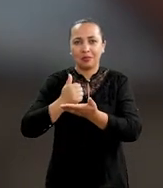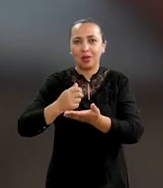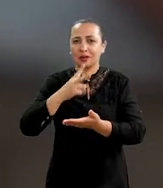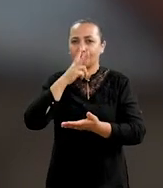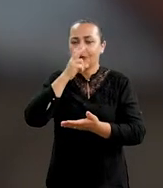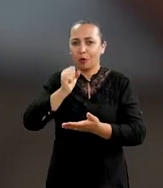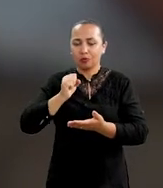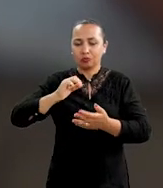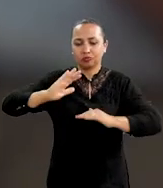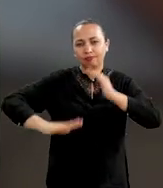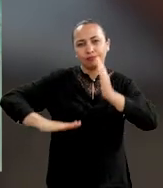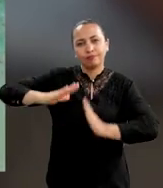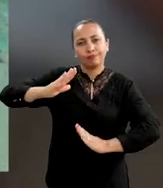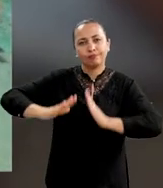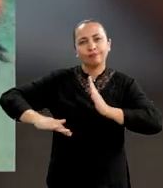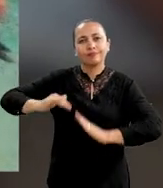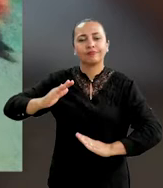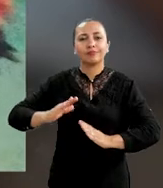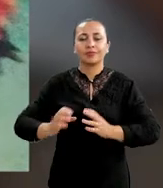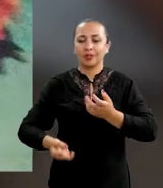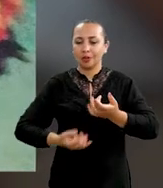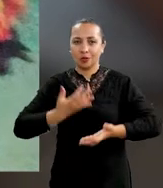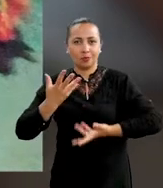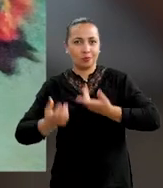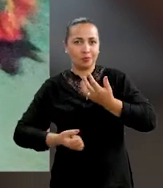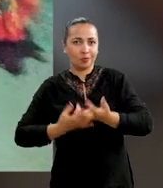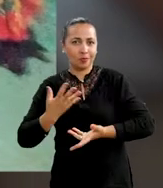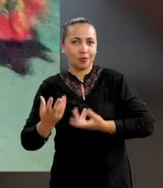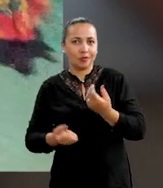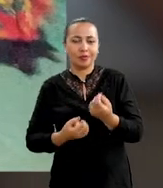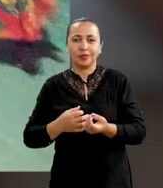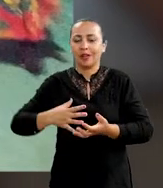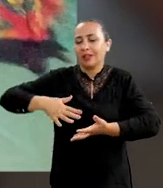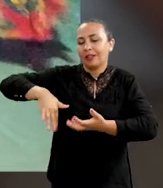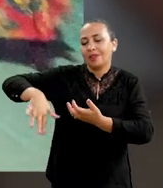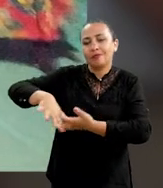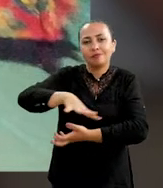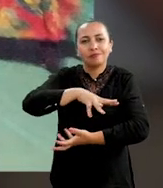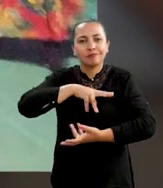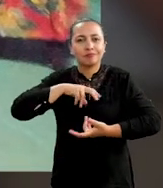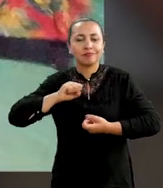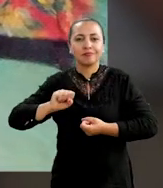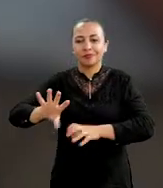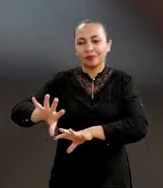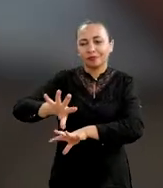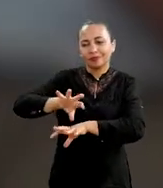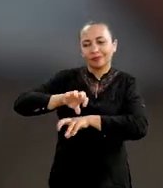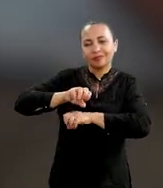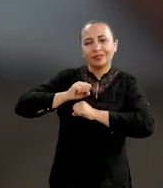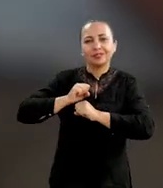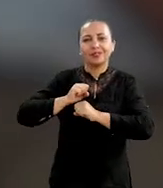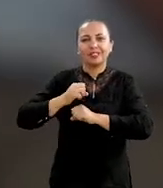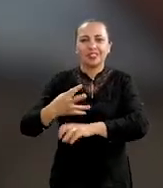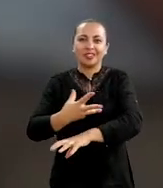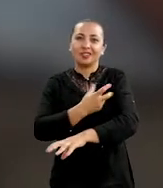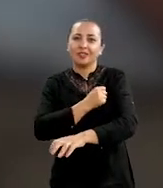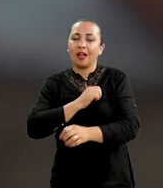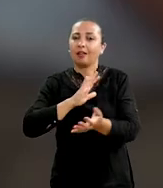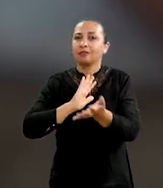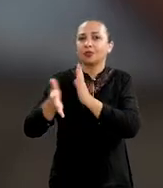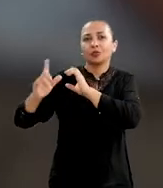forte, rítmica e poética, muito envolvente, que foge um pouco desse